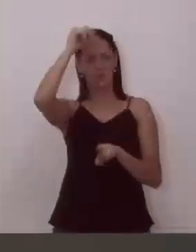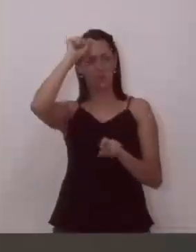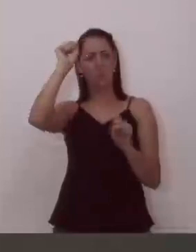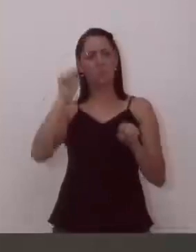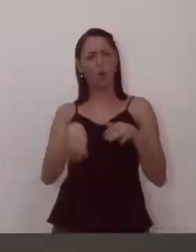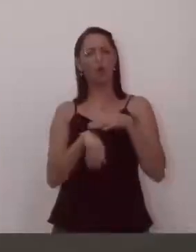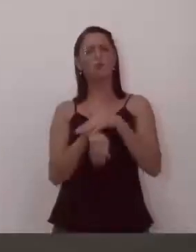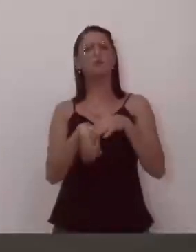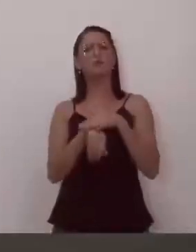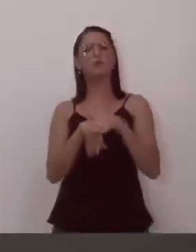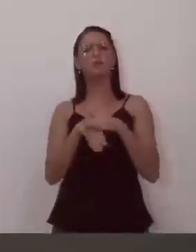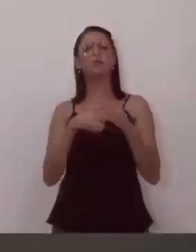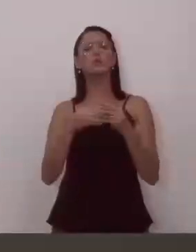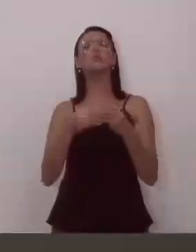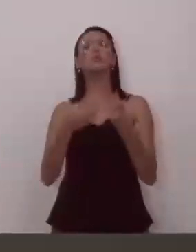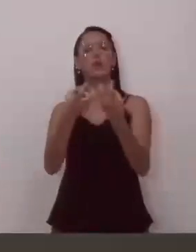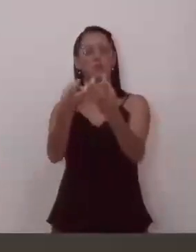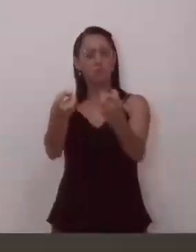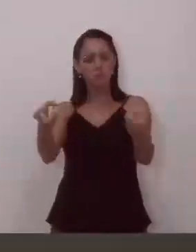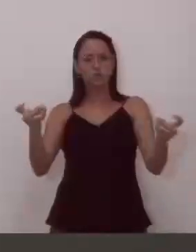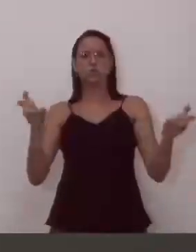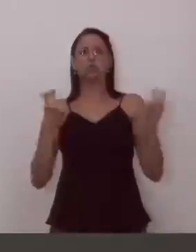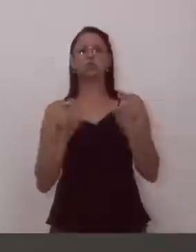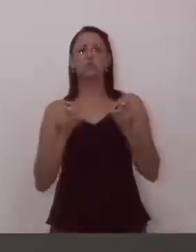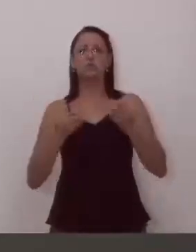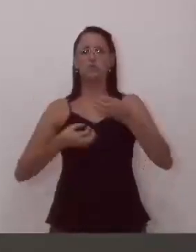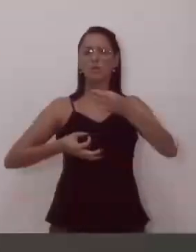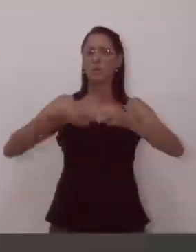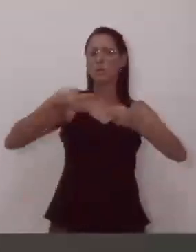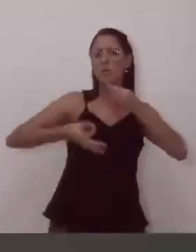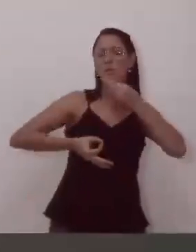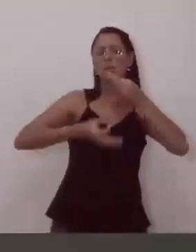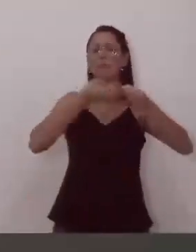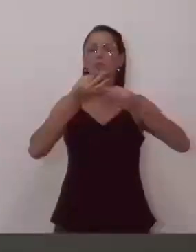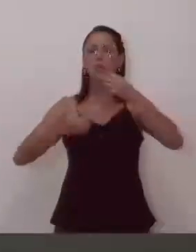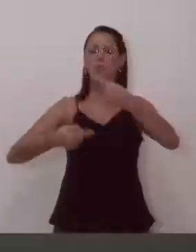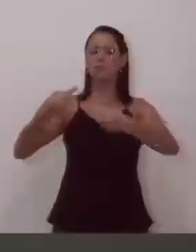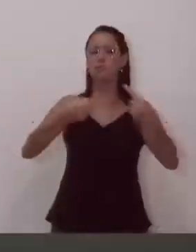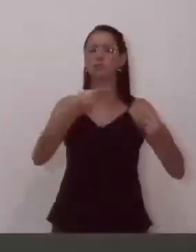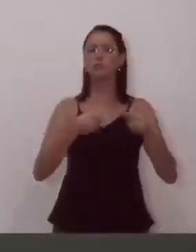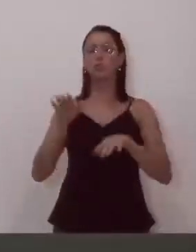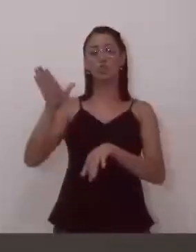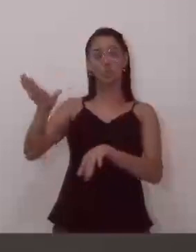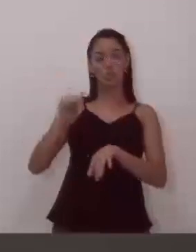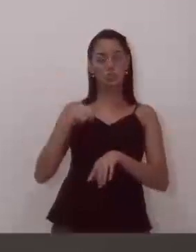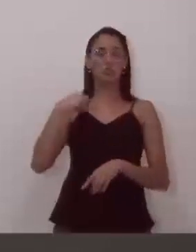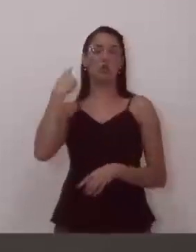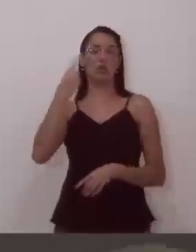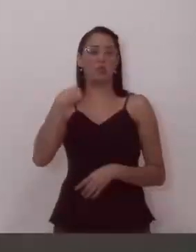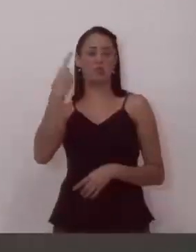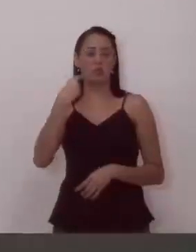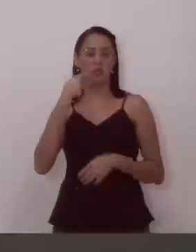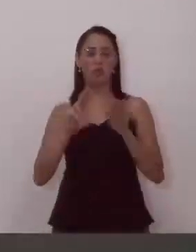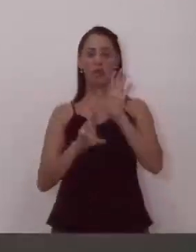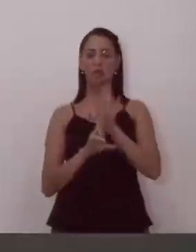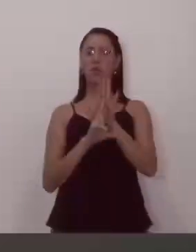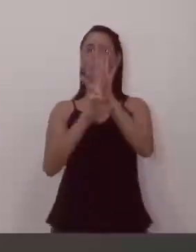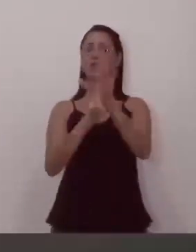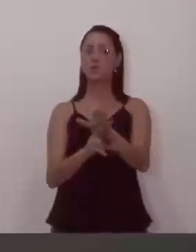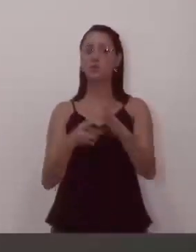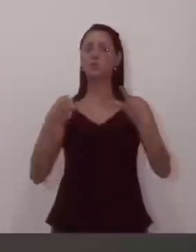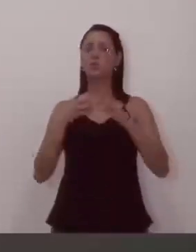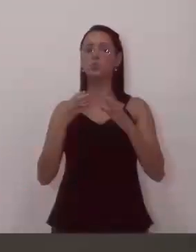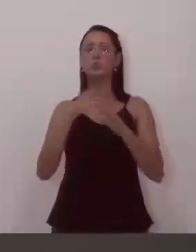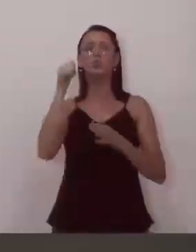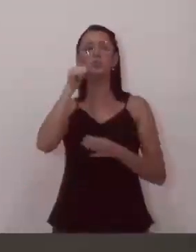e faça uma mesa redonda com as representantes e o advogado do Movimento das Auxiliares de Educação